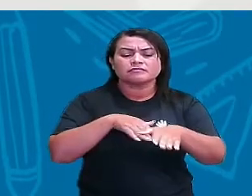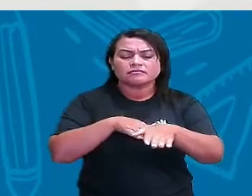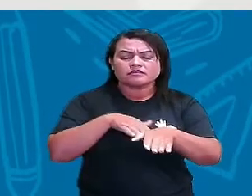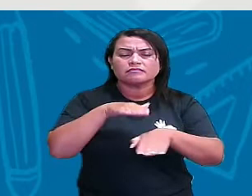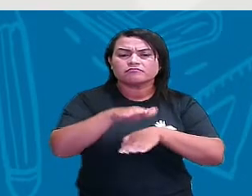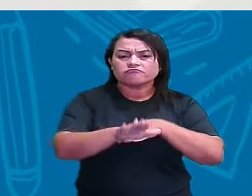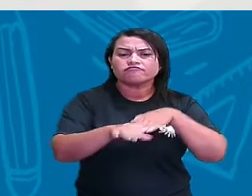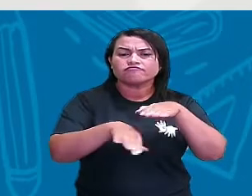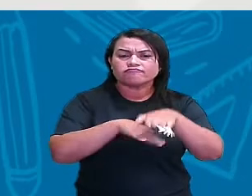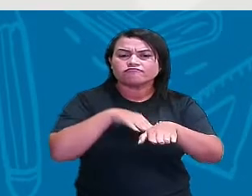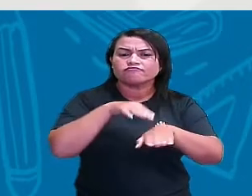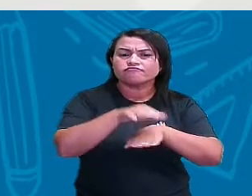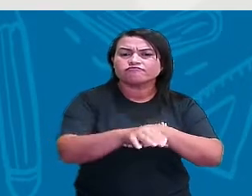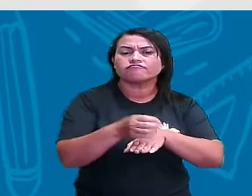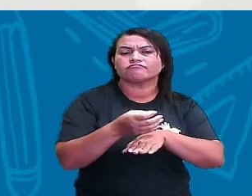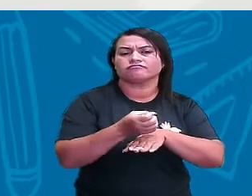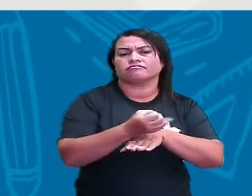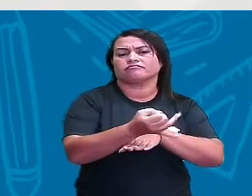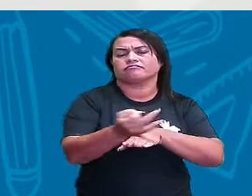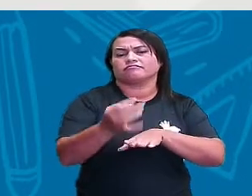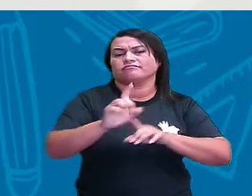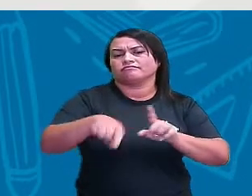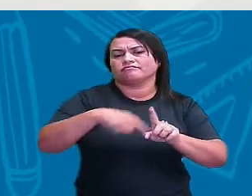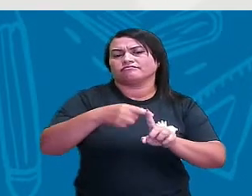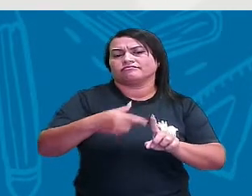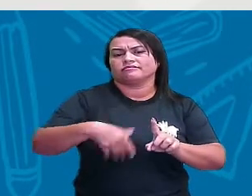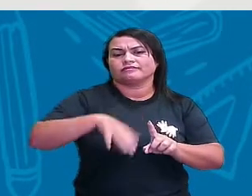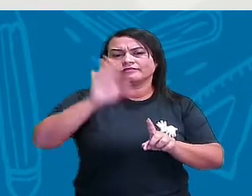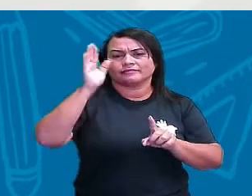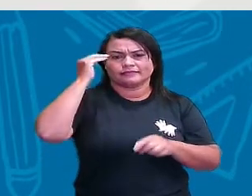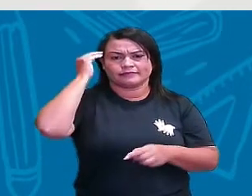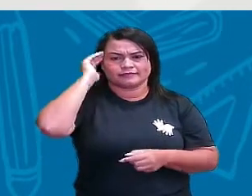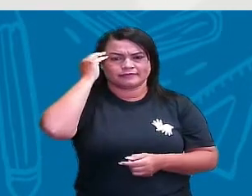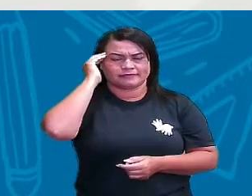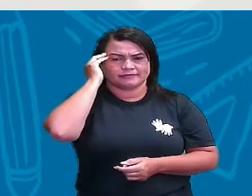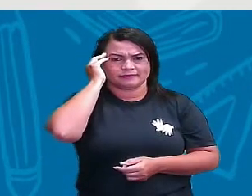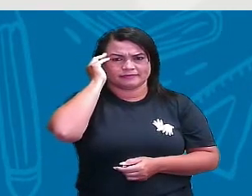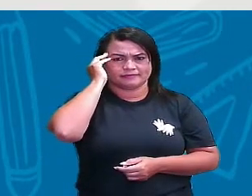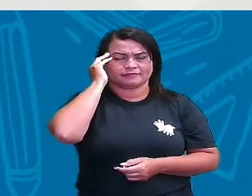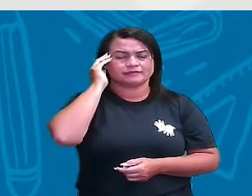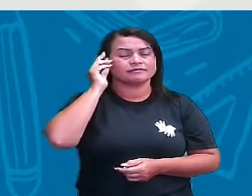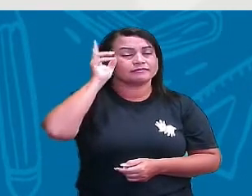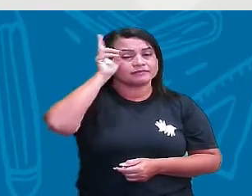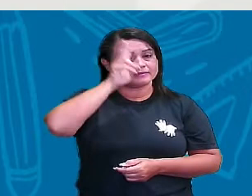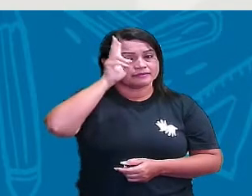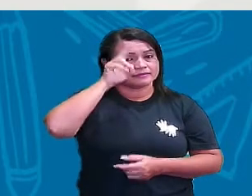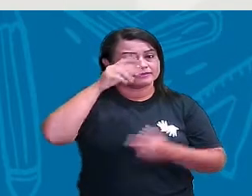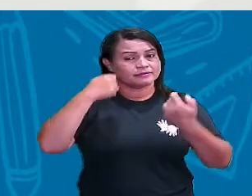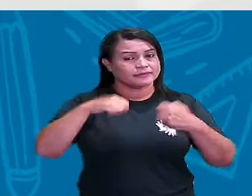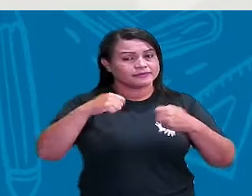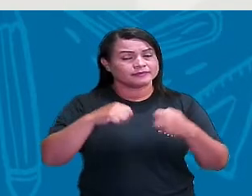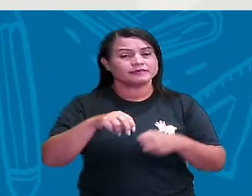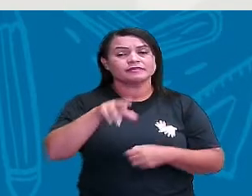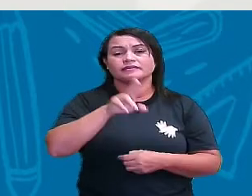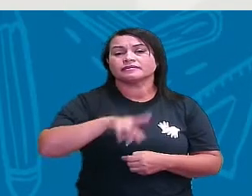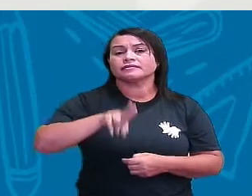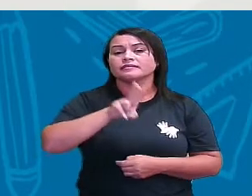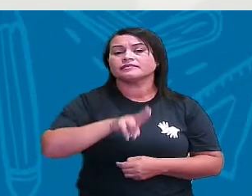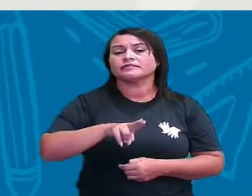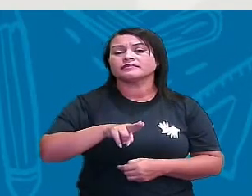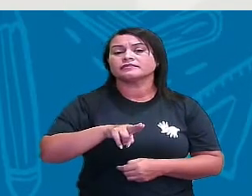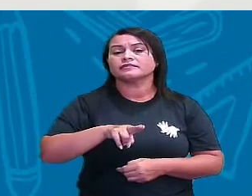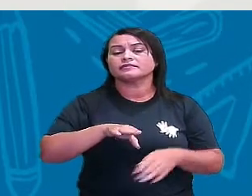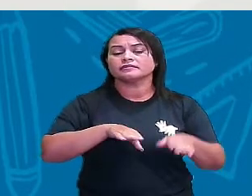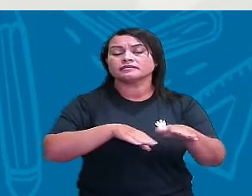passos, tá certo? Então vocês vão precisar de mais passos. Então lembre-se, usando um passo vai